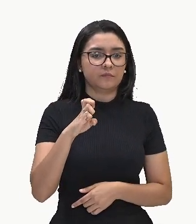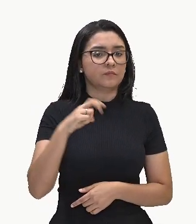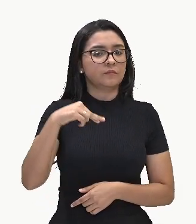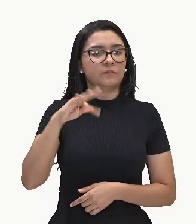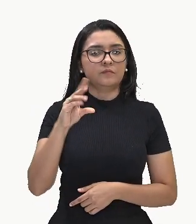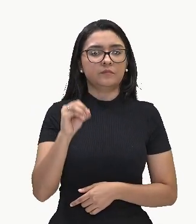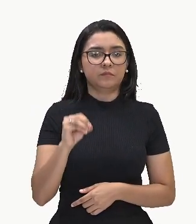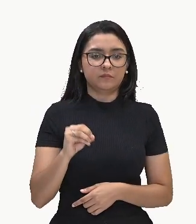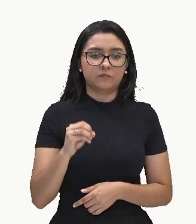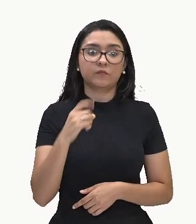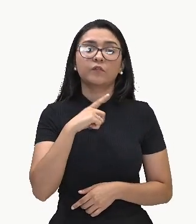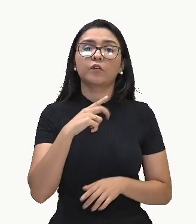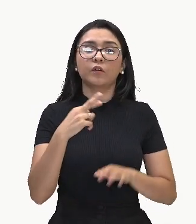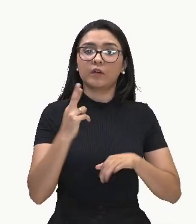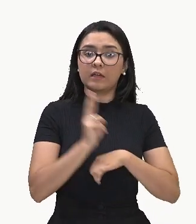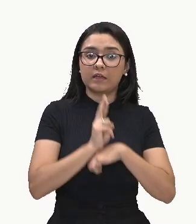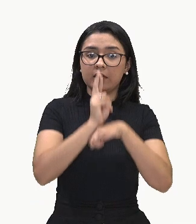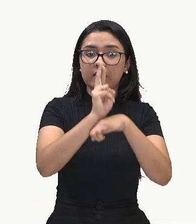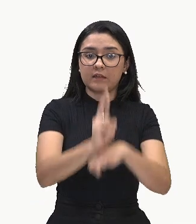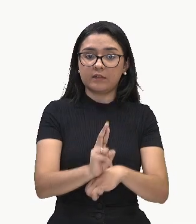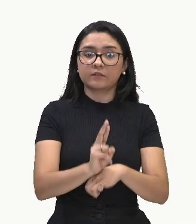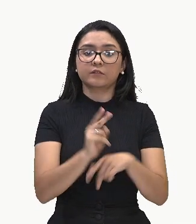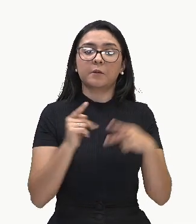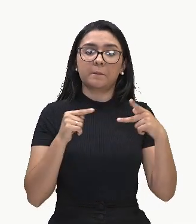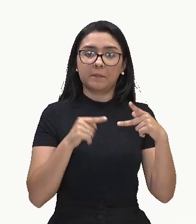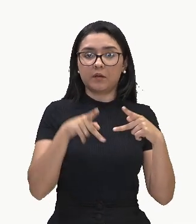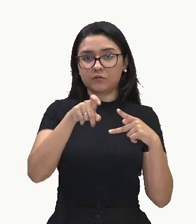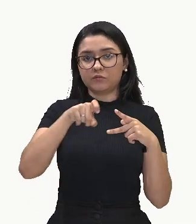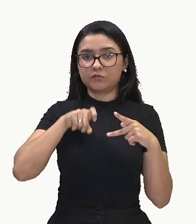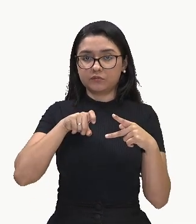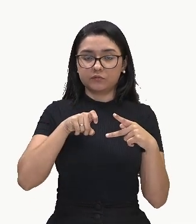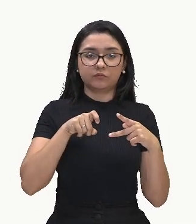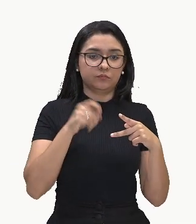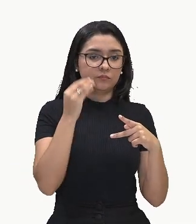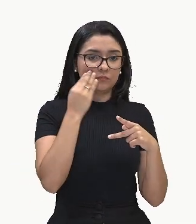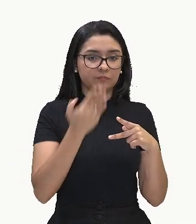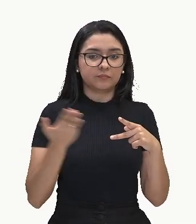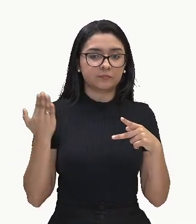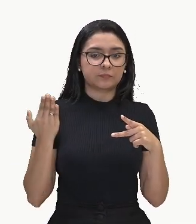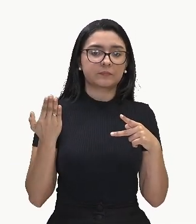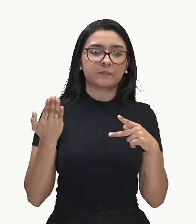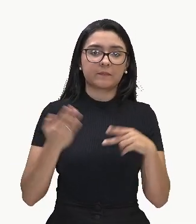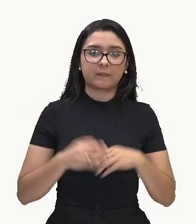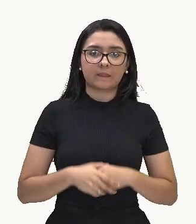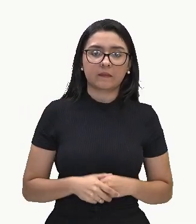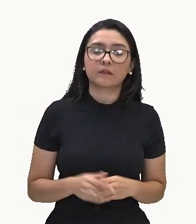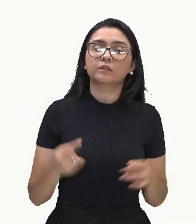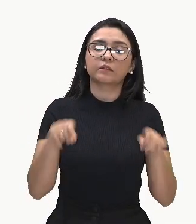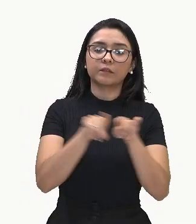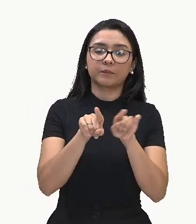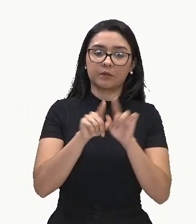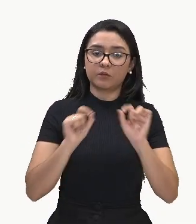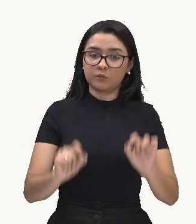ele por P de X. Tá? O meu número ali que vai